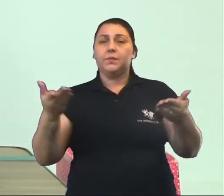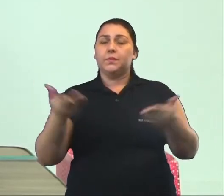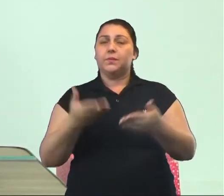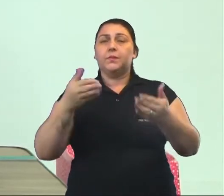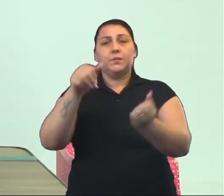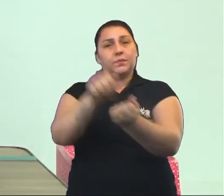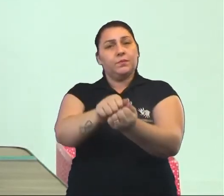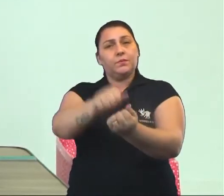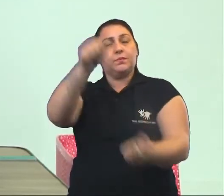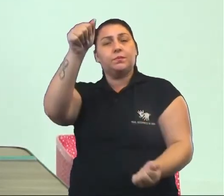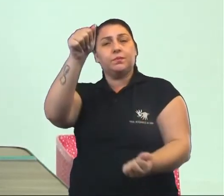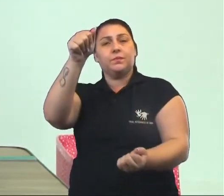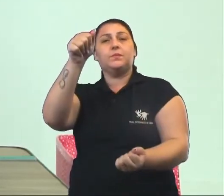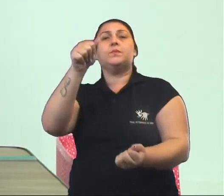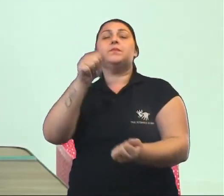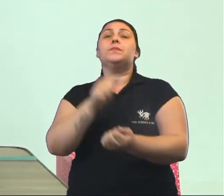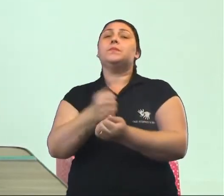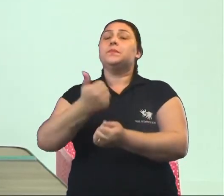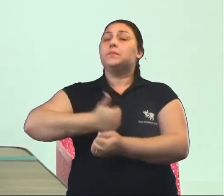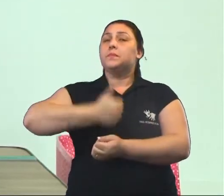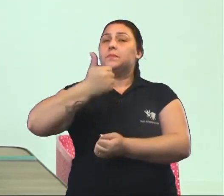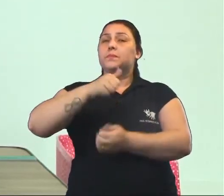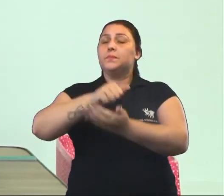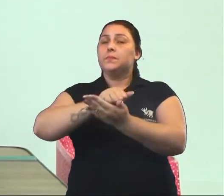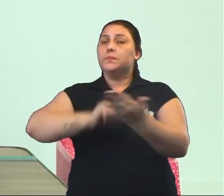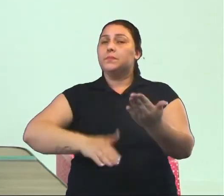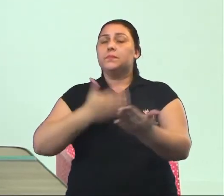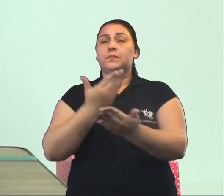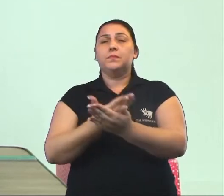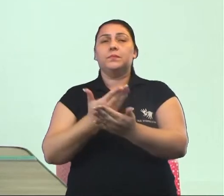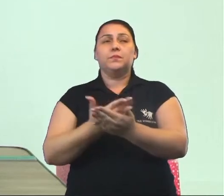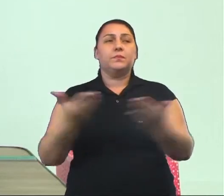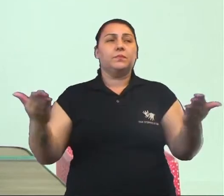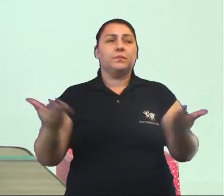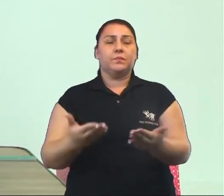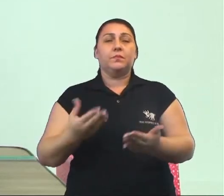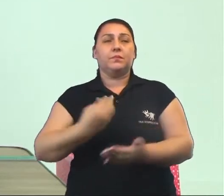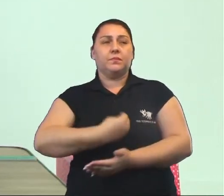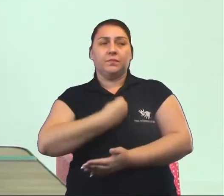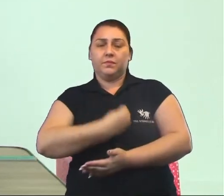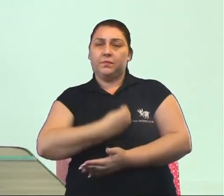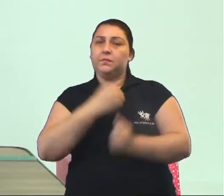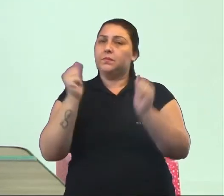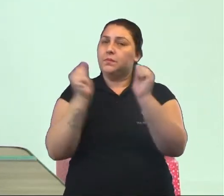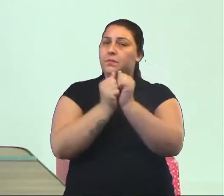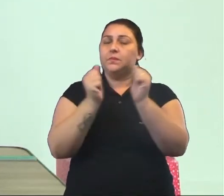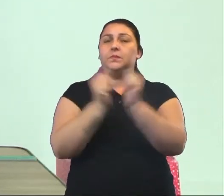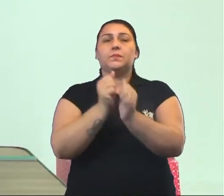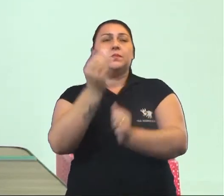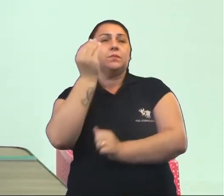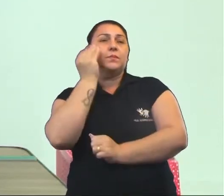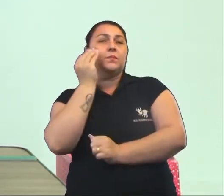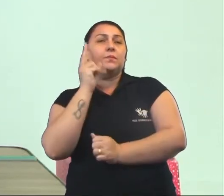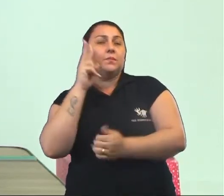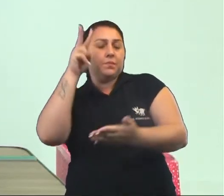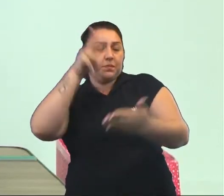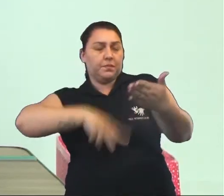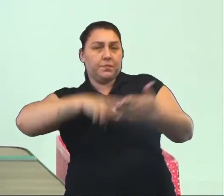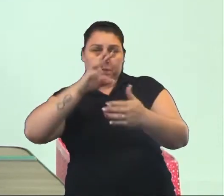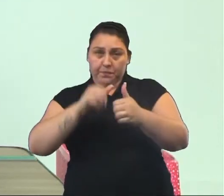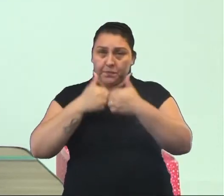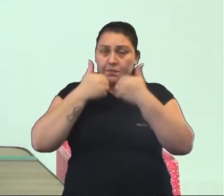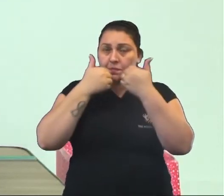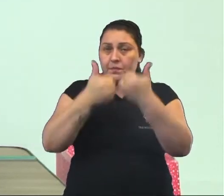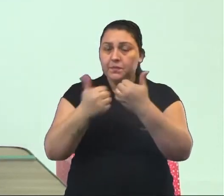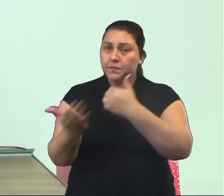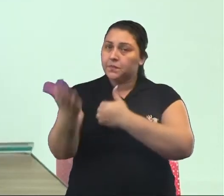para o nosso cartaz. Vamos, então, para a nossa primeira atividade da aula de hoje. Participa comigo. Tenta acompanhar a leitura aí de casa. Tudo